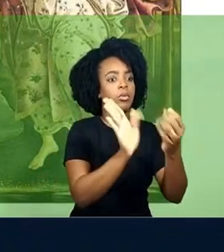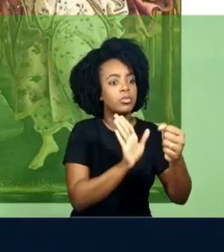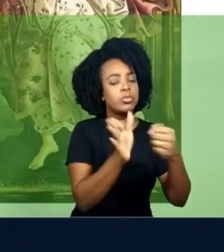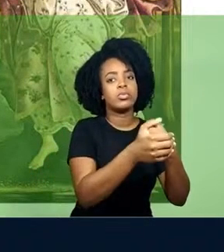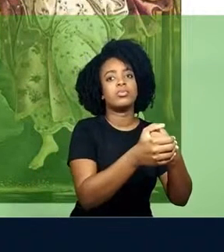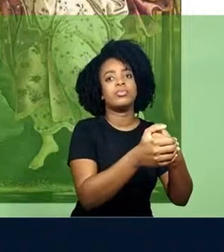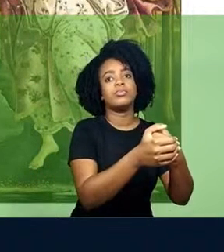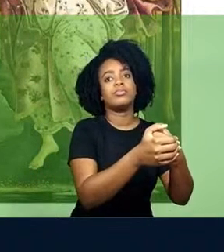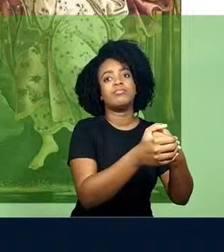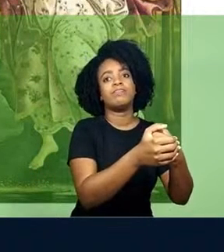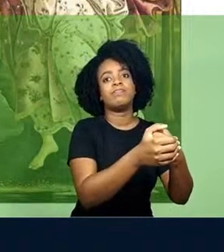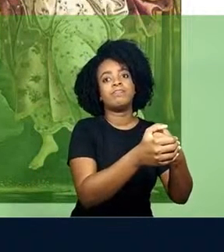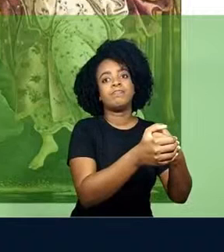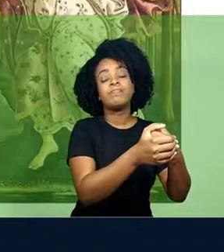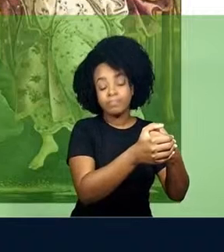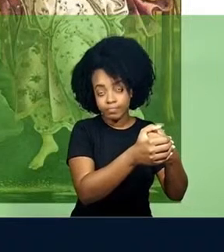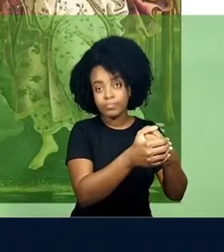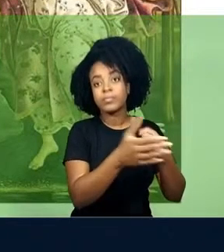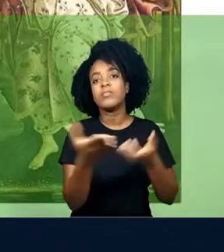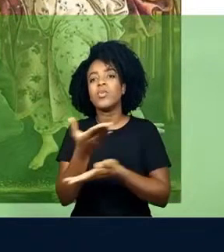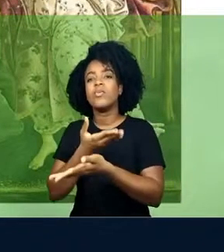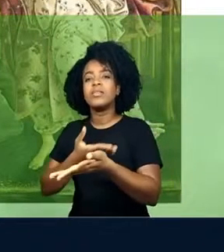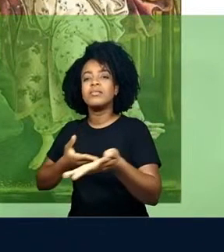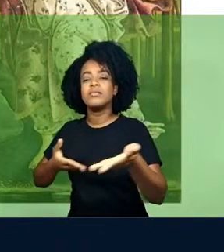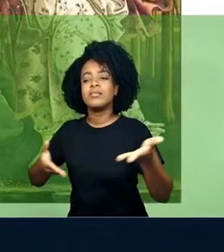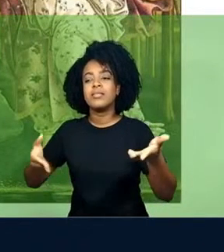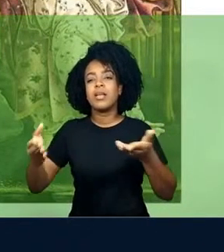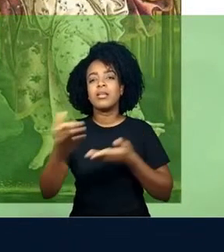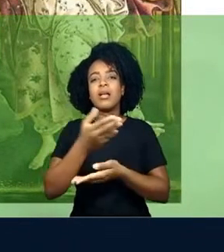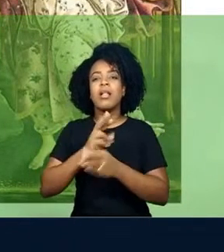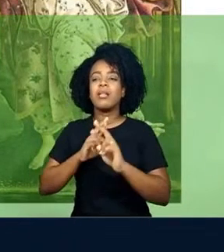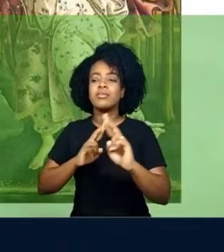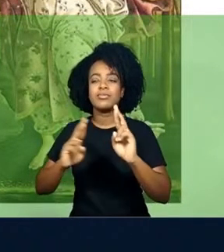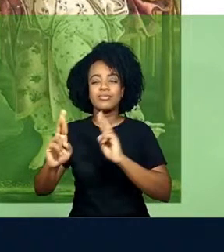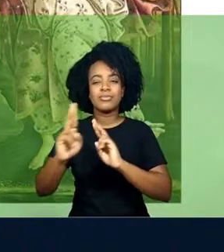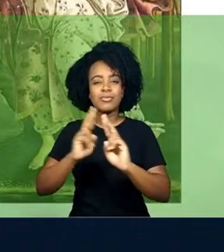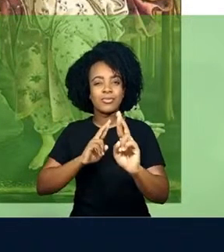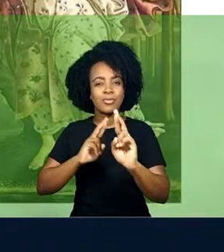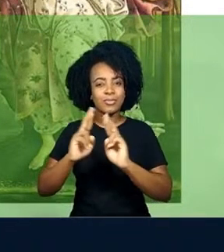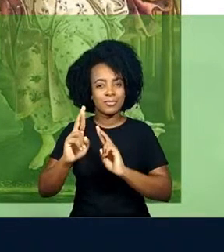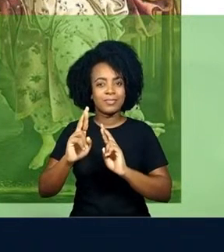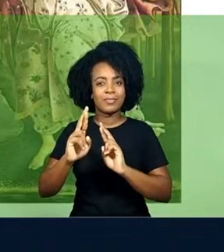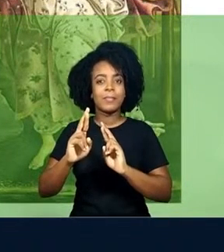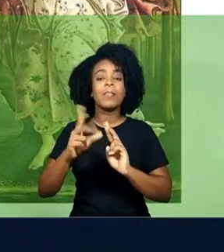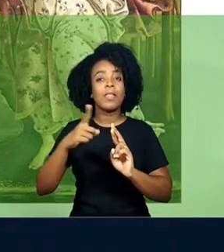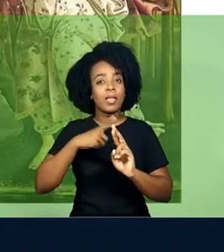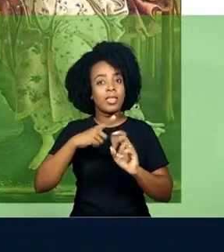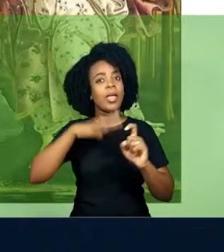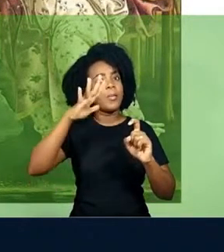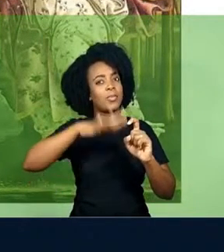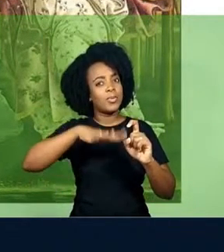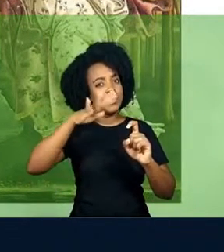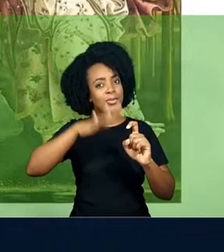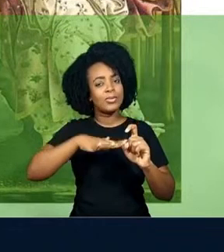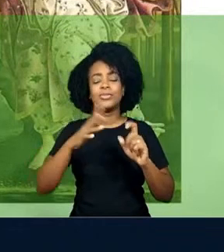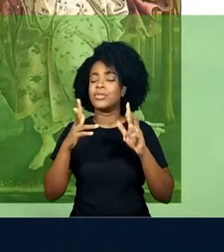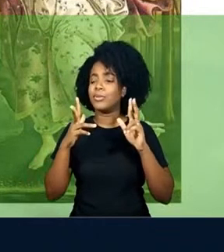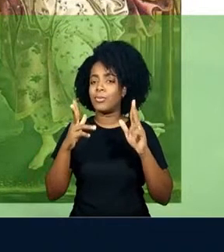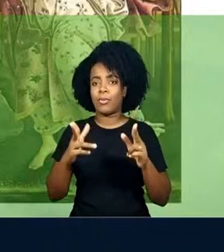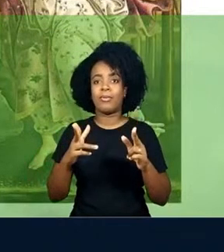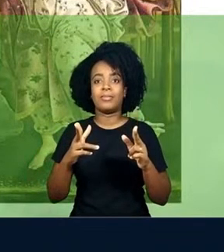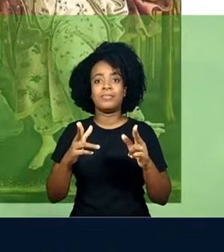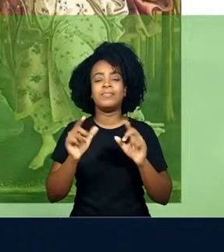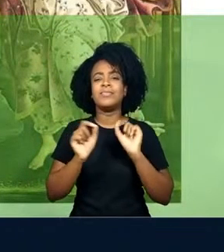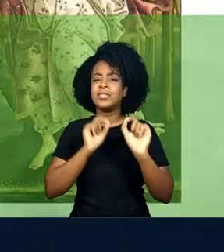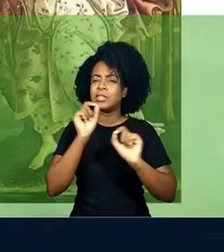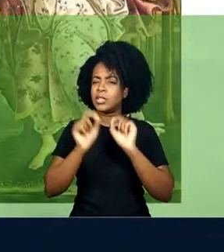Essas relações afetuosas é dela que eu trago nessa relação com Afrodite, dessa